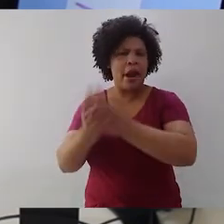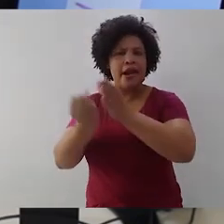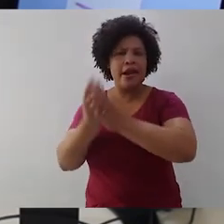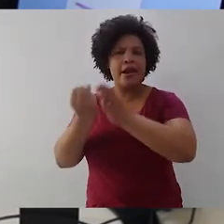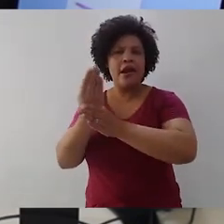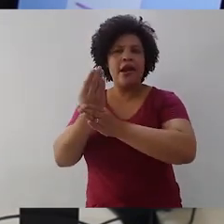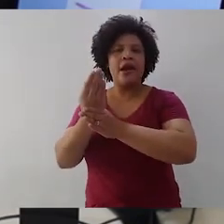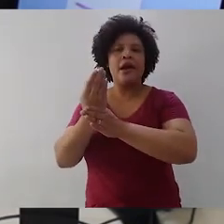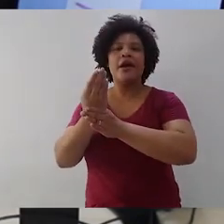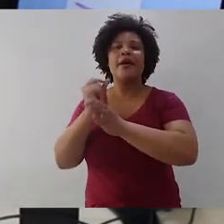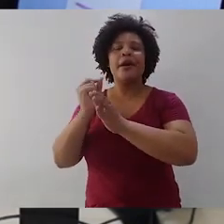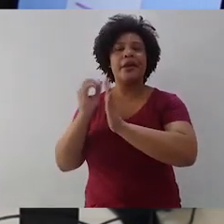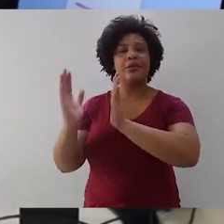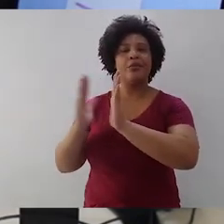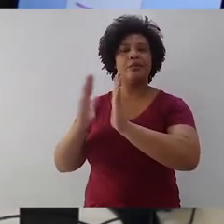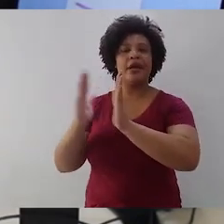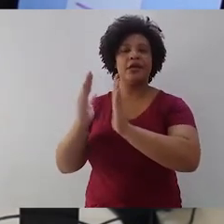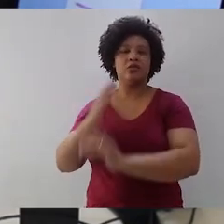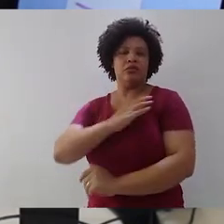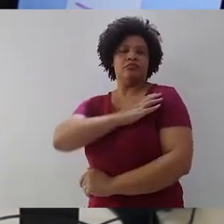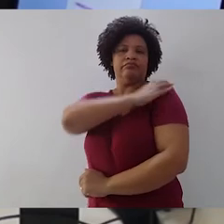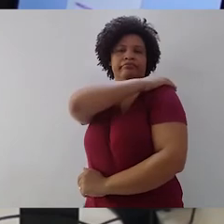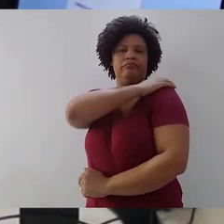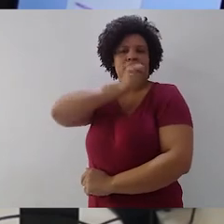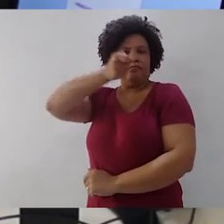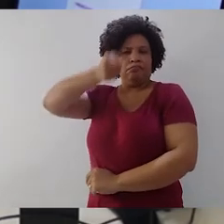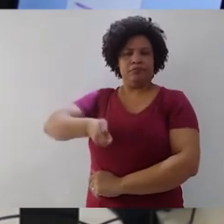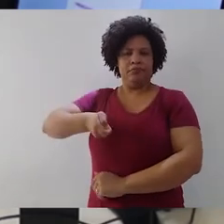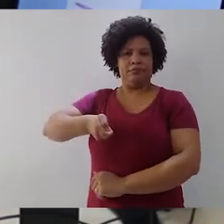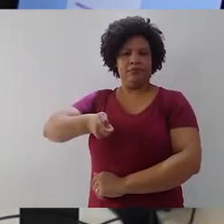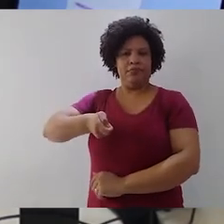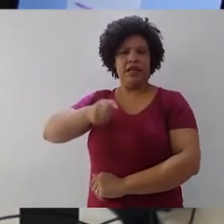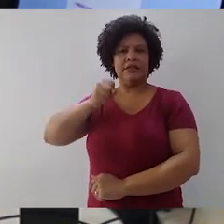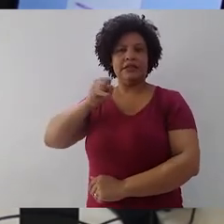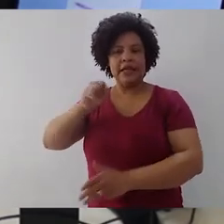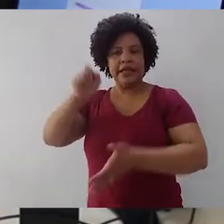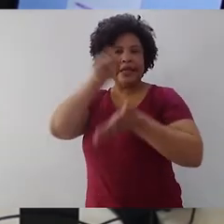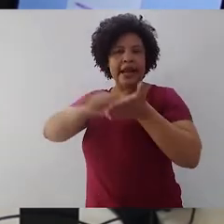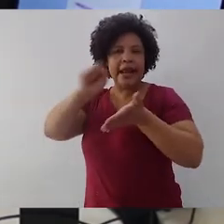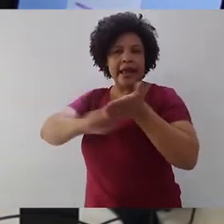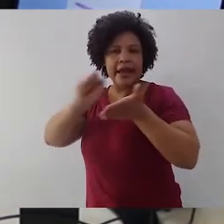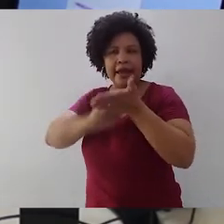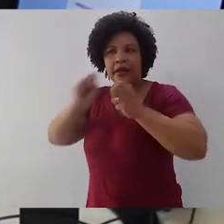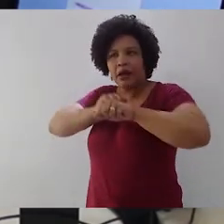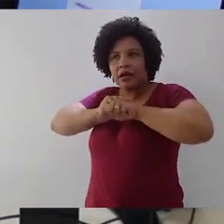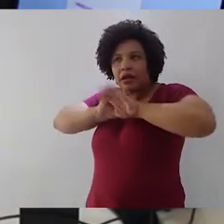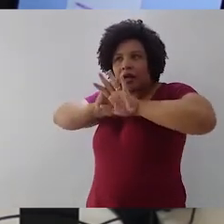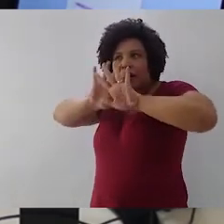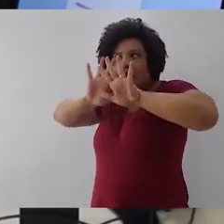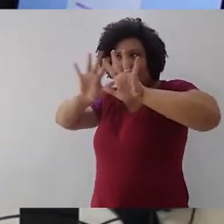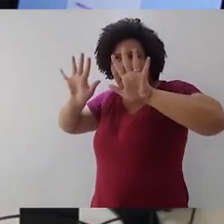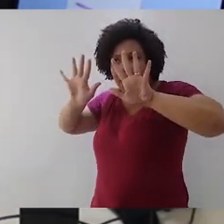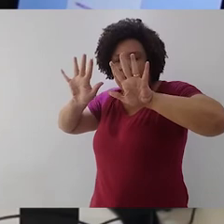houvesse letras extremamente explícitas, seriam censuradas. Então, deixar um certo grau de